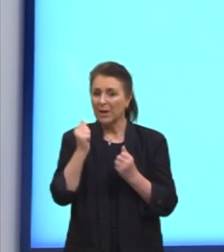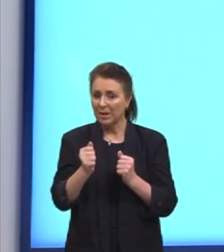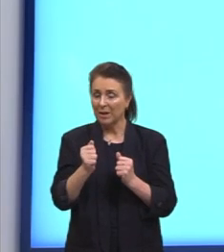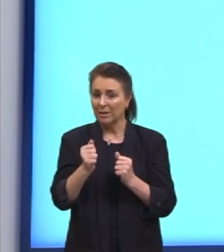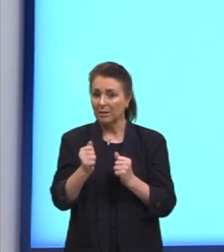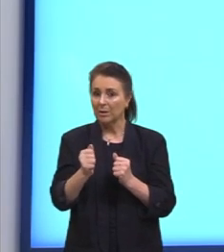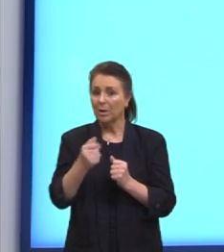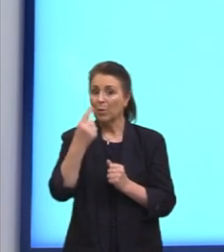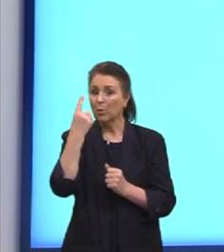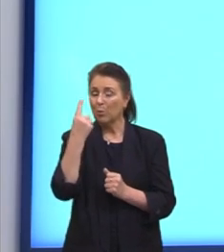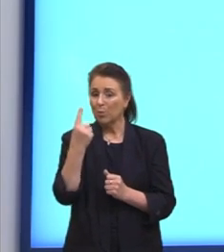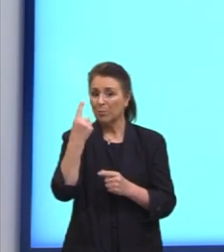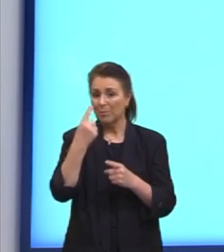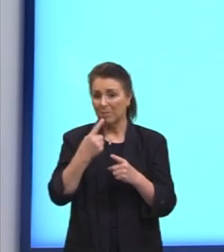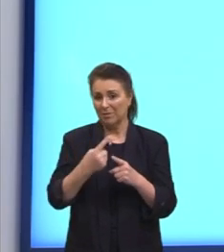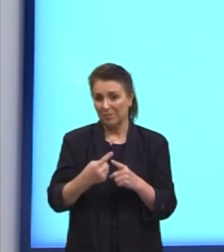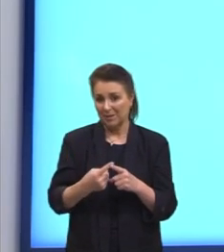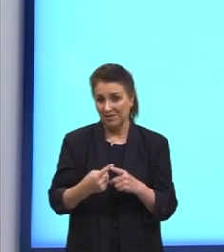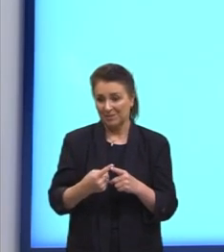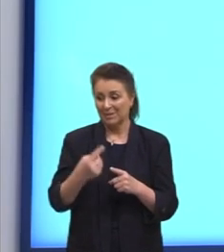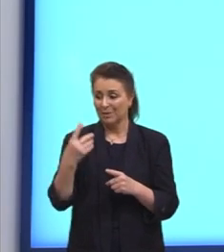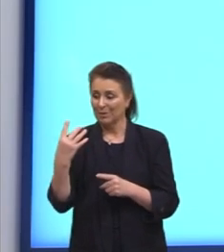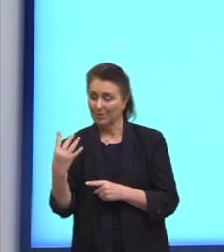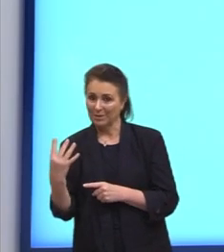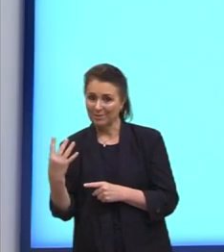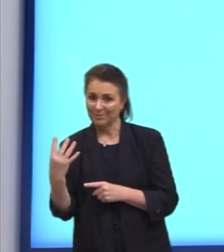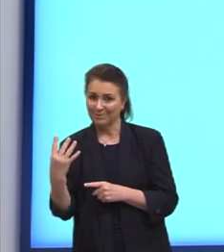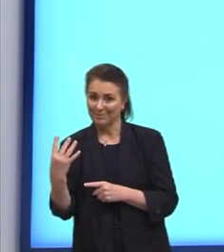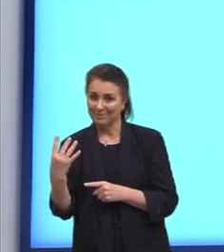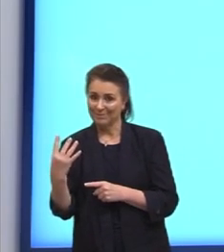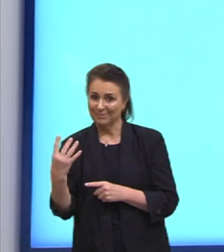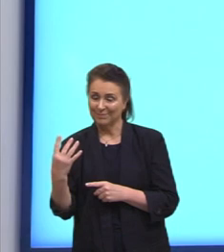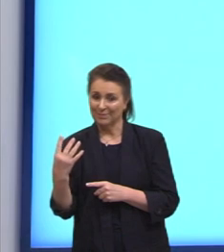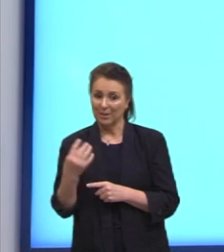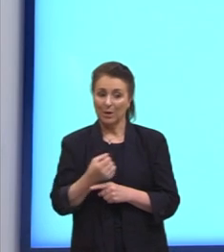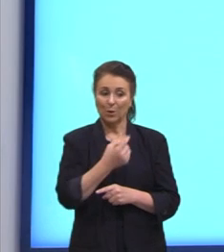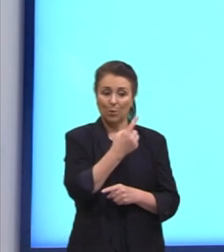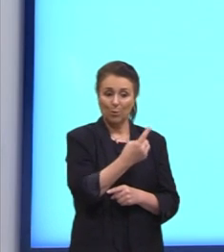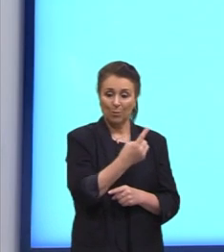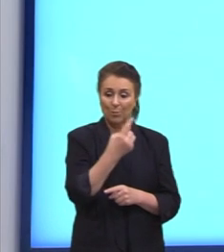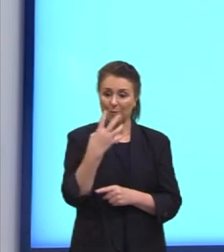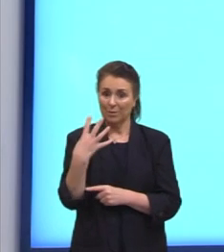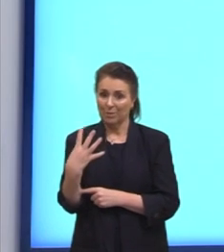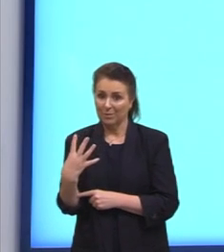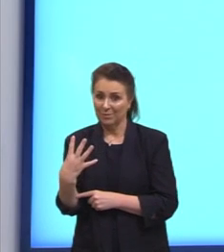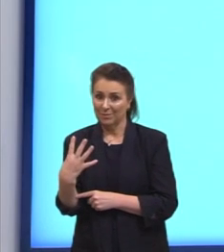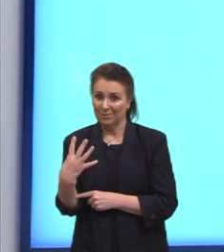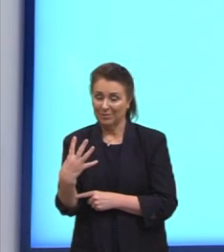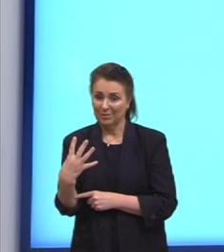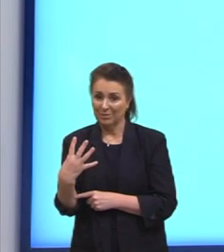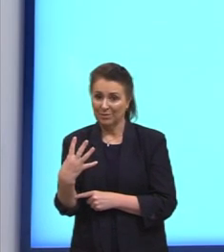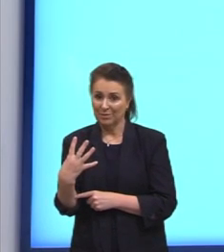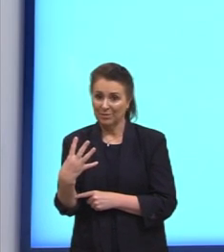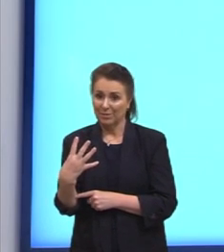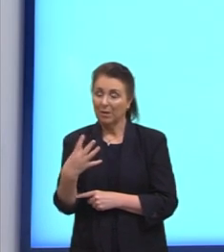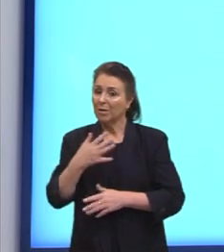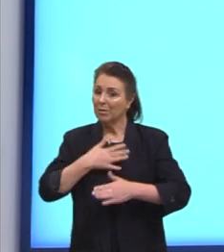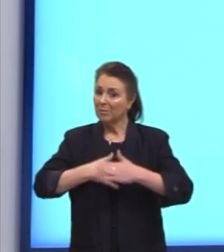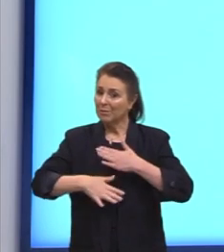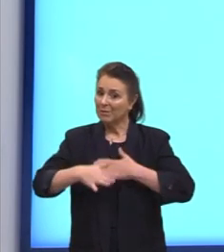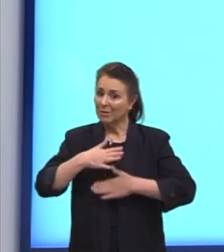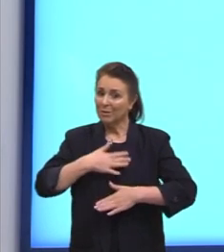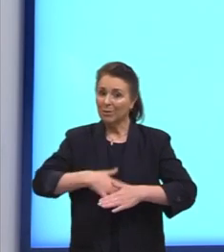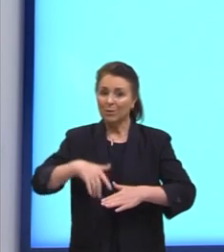uma chance entre quatro. Então, um para quatro. E aí, gente, bem tranquilo, nós